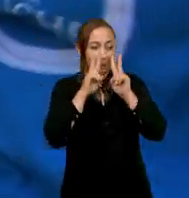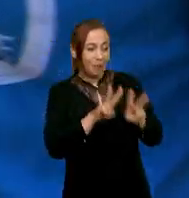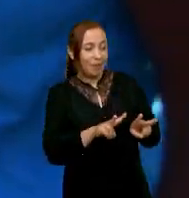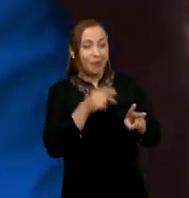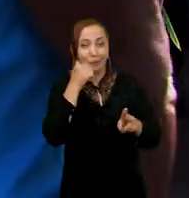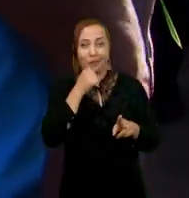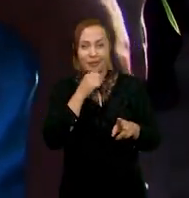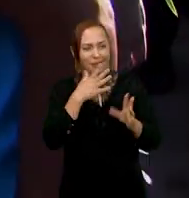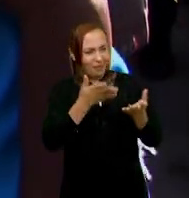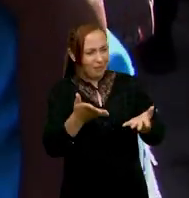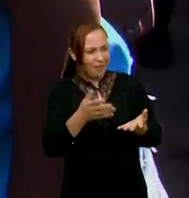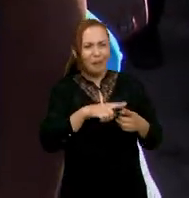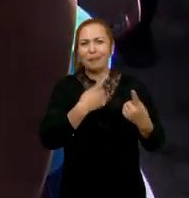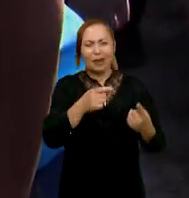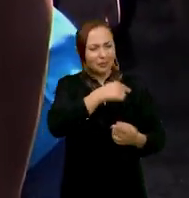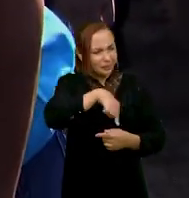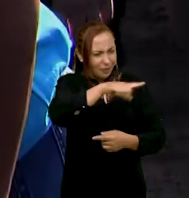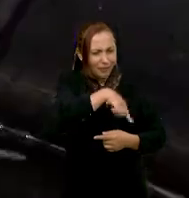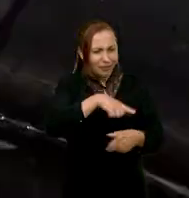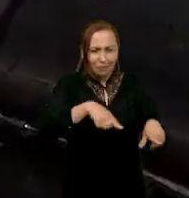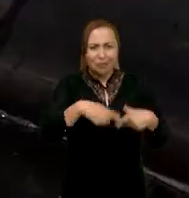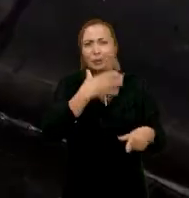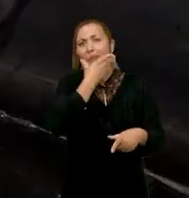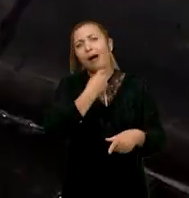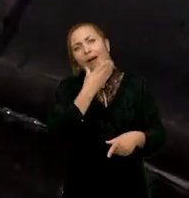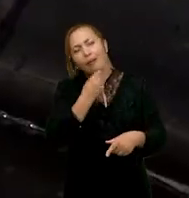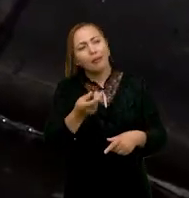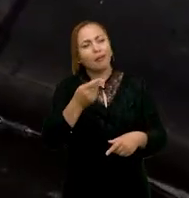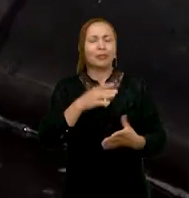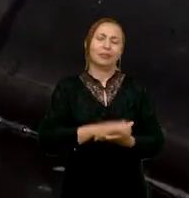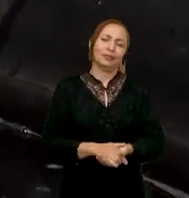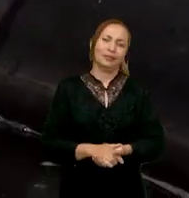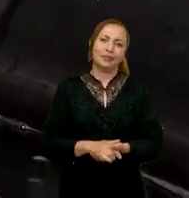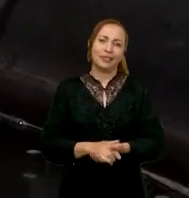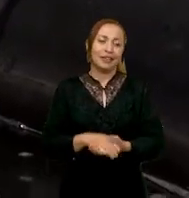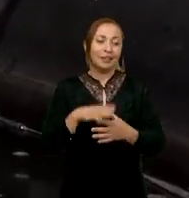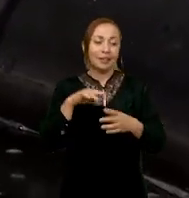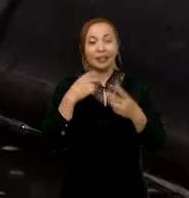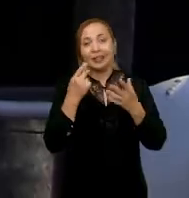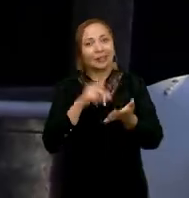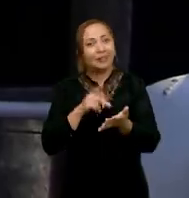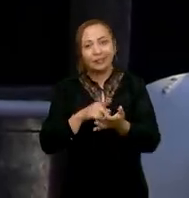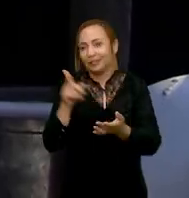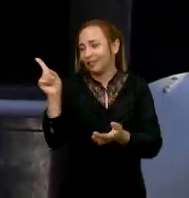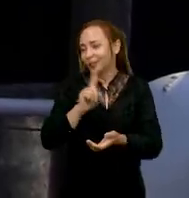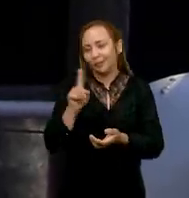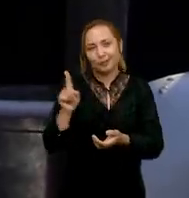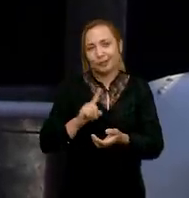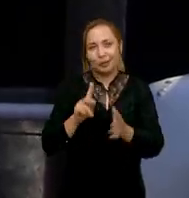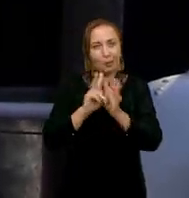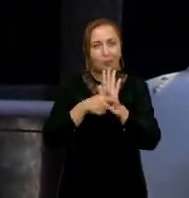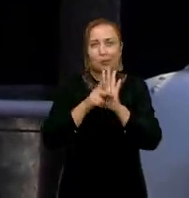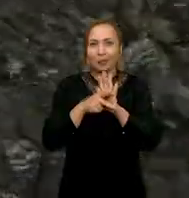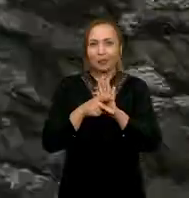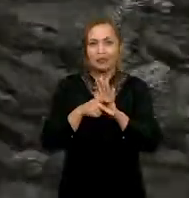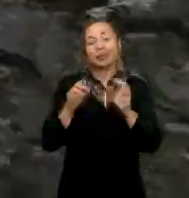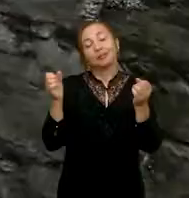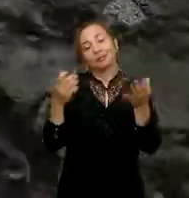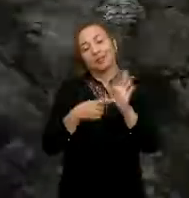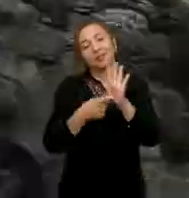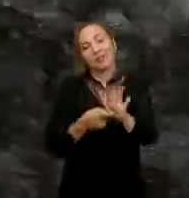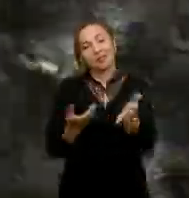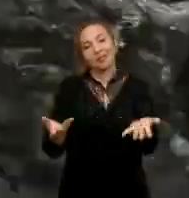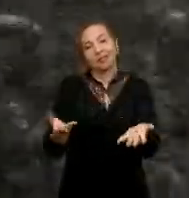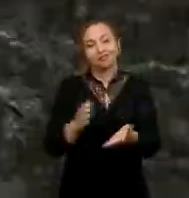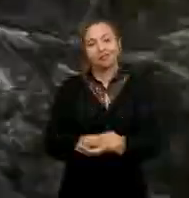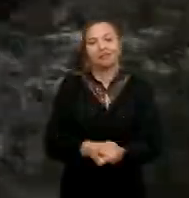mulheres aqui mesmo dizendo mas isso aqui é coisa pra homem, né? Isso aqui é coisa pra homem. Quando na verdade não é e o projeto por si prova,